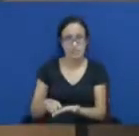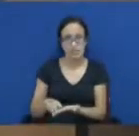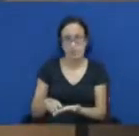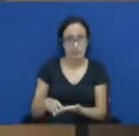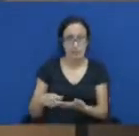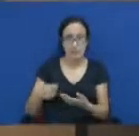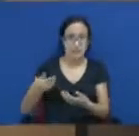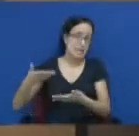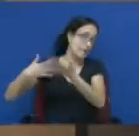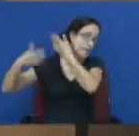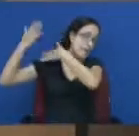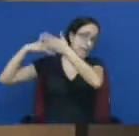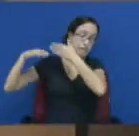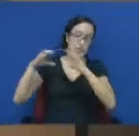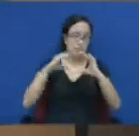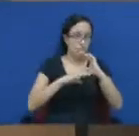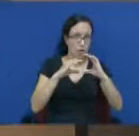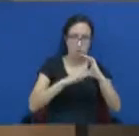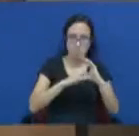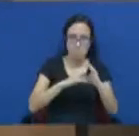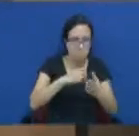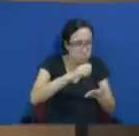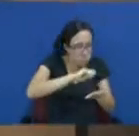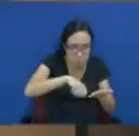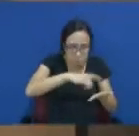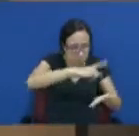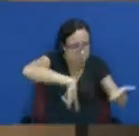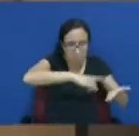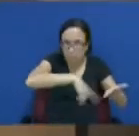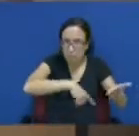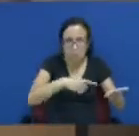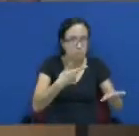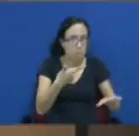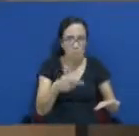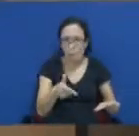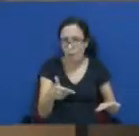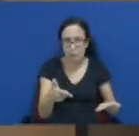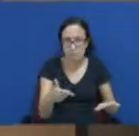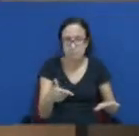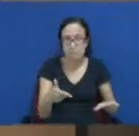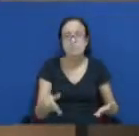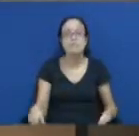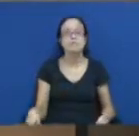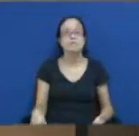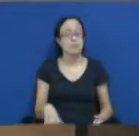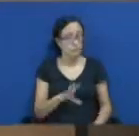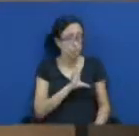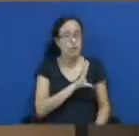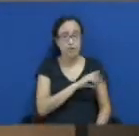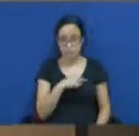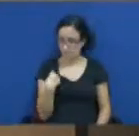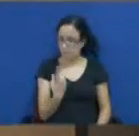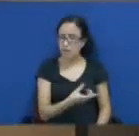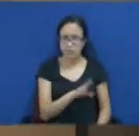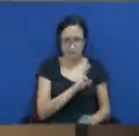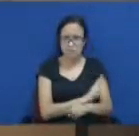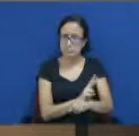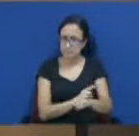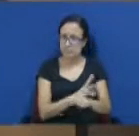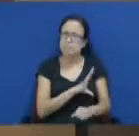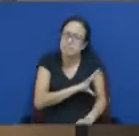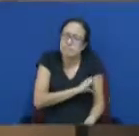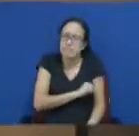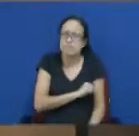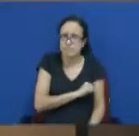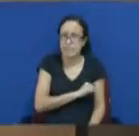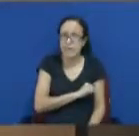Quando prestamos concurso para a monitora. Nós amamos o que fazemos, nós gostamos do que fazemos. Mas eu acho que nós precisamos